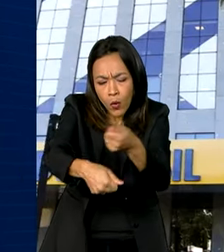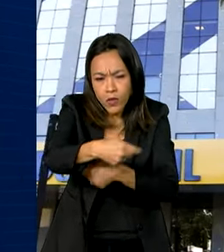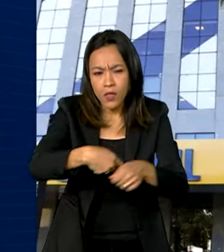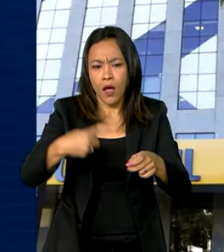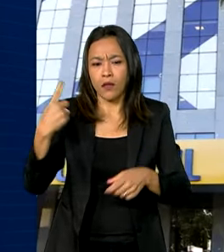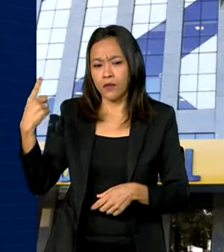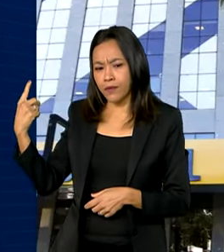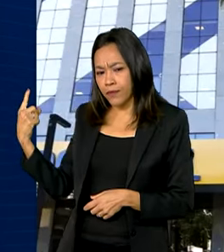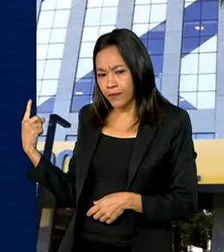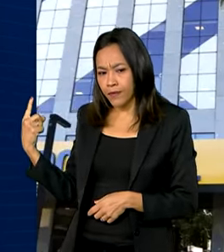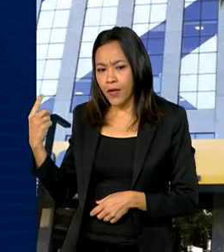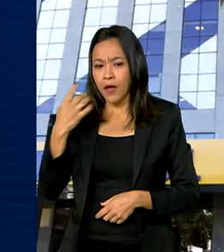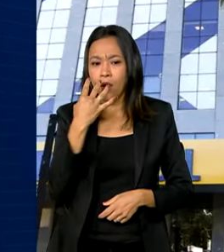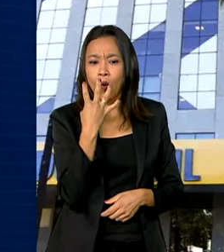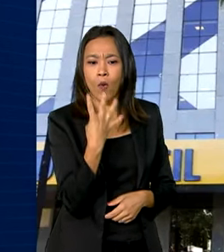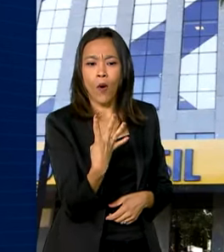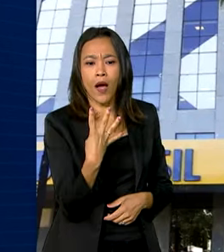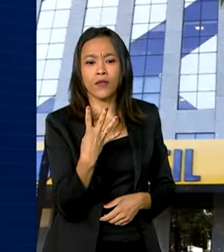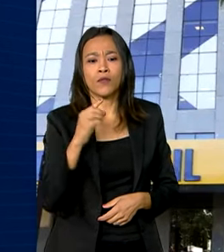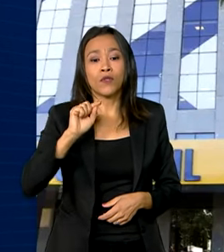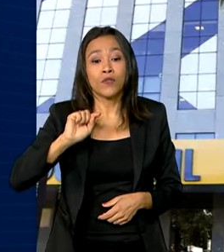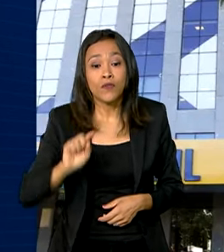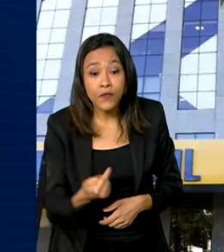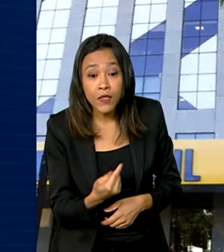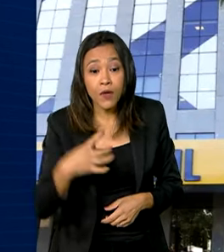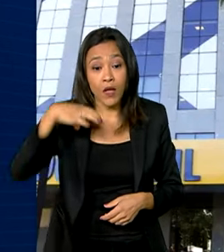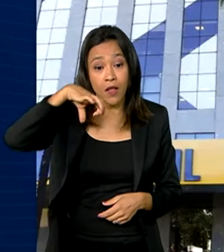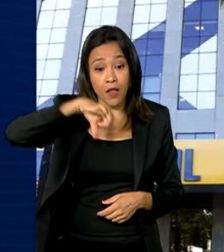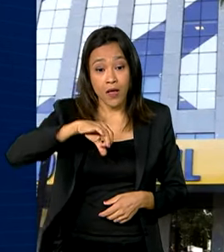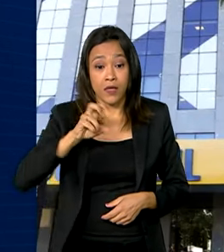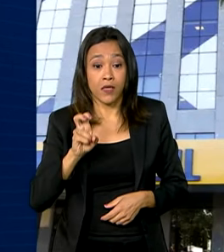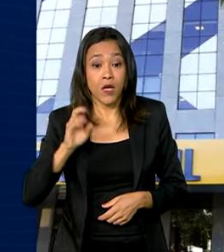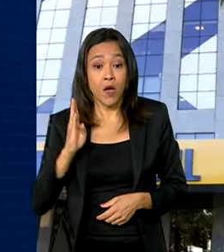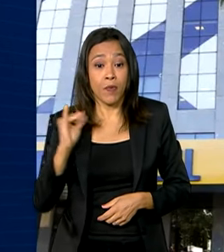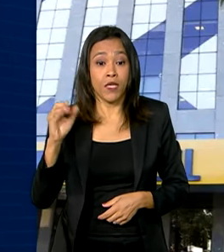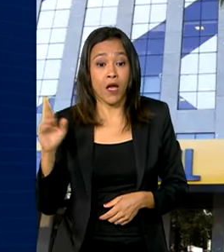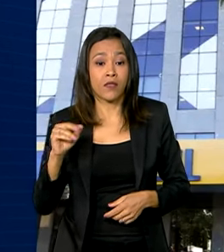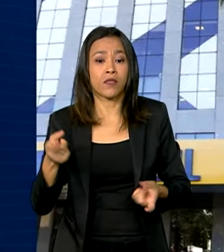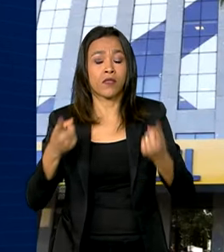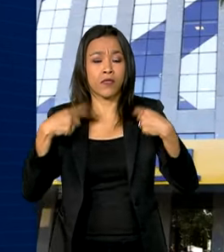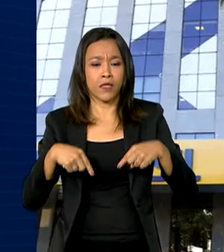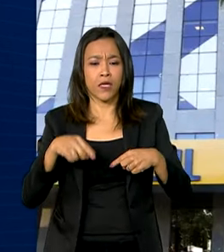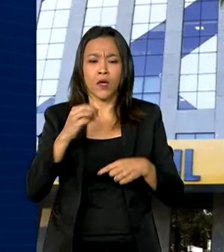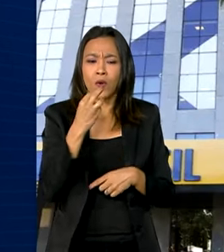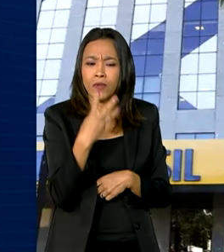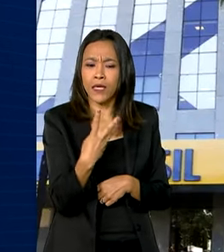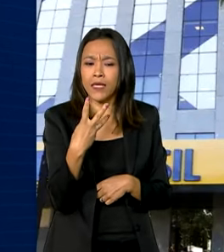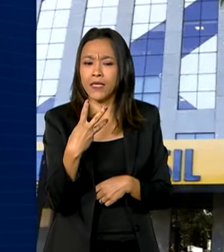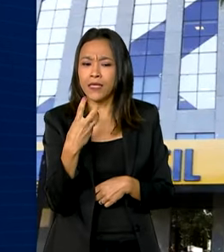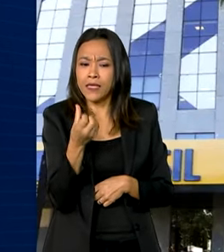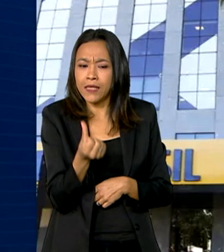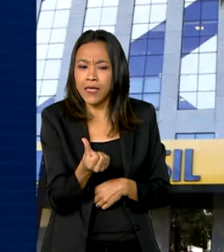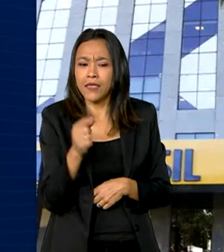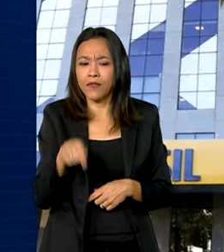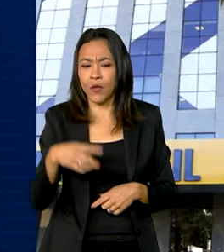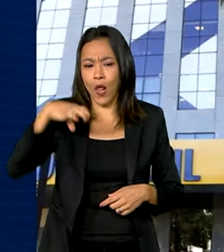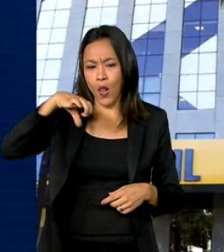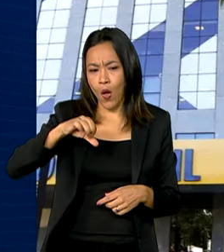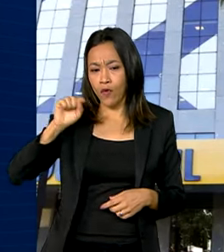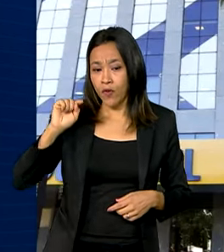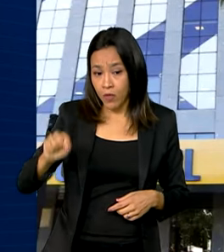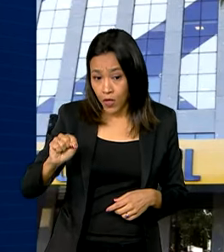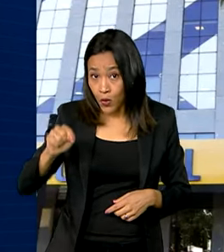,95 bilhões em dívidas com 36,9 mil clientes